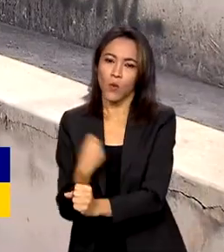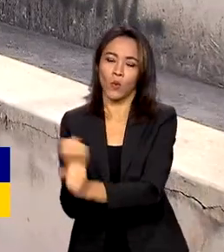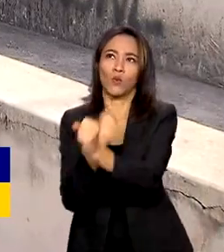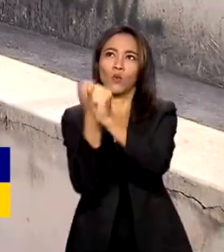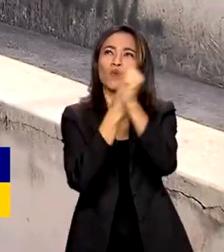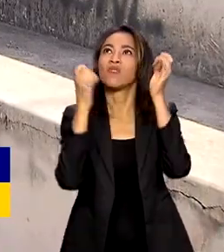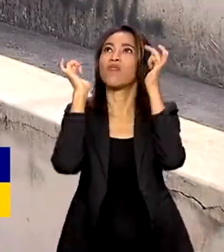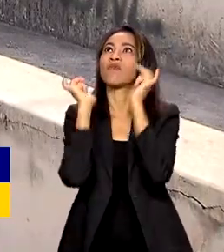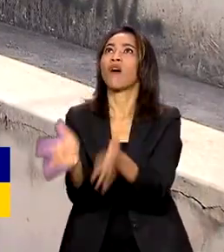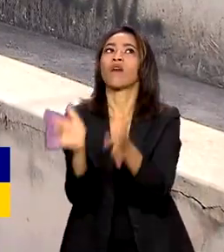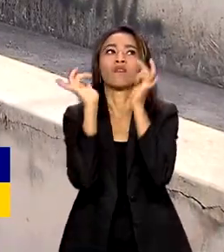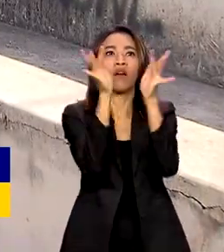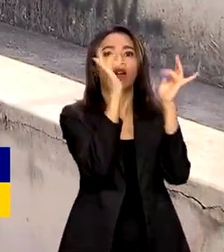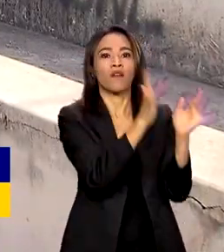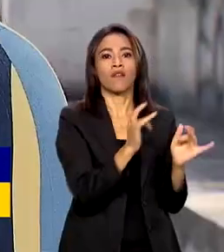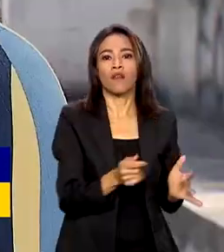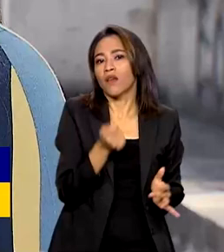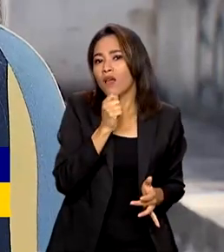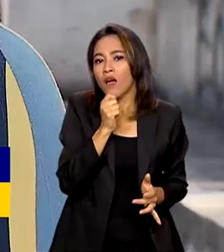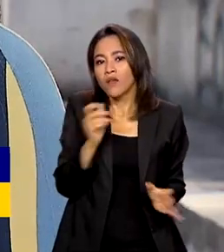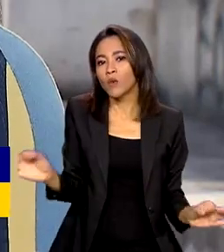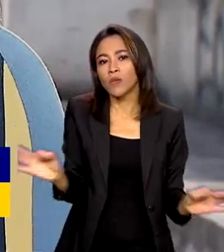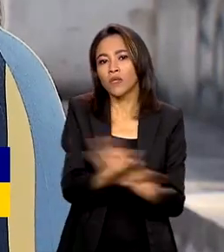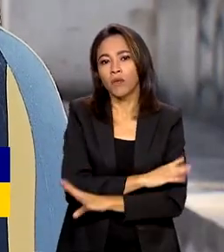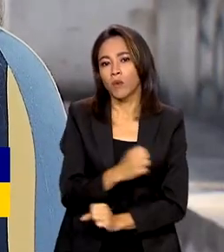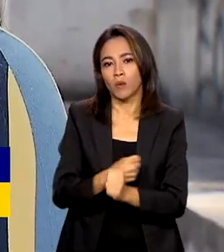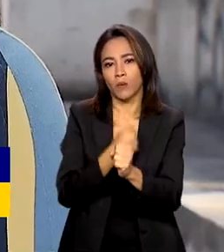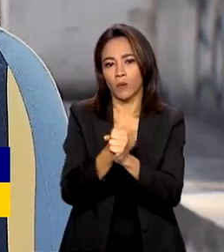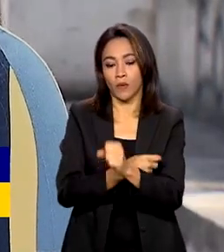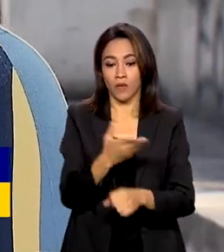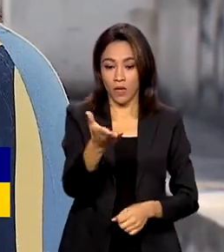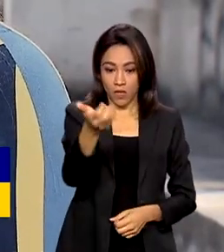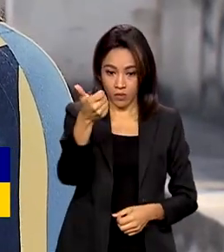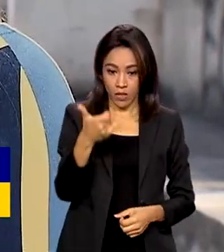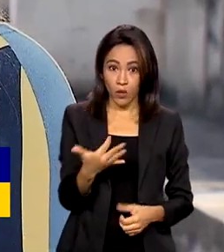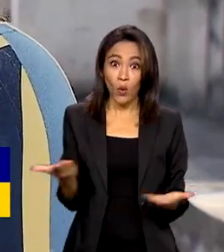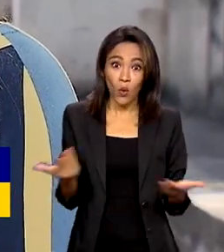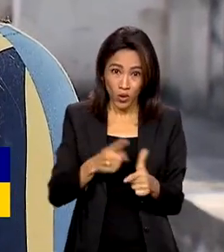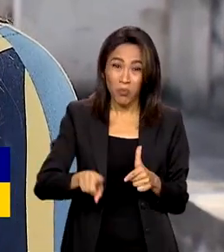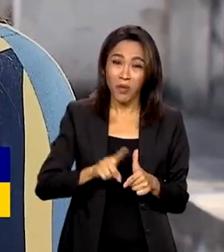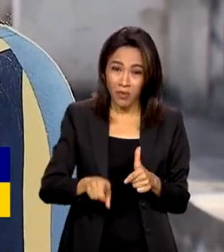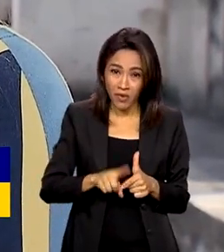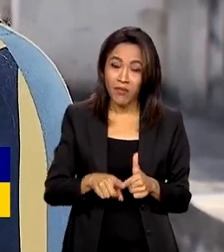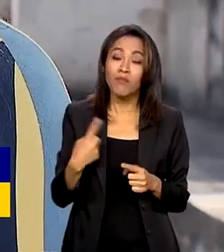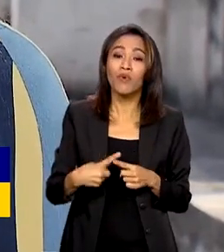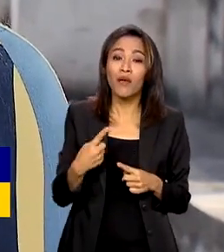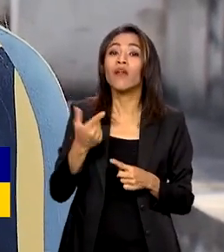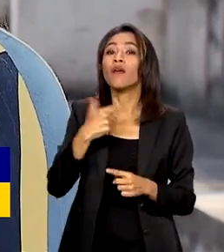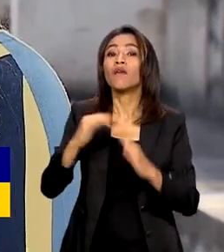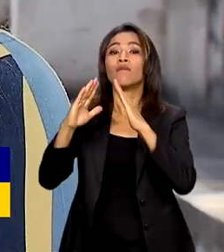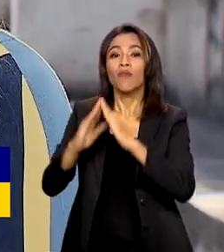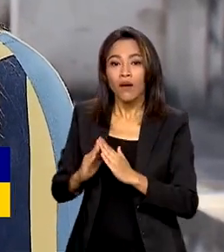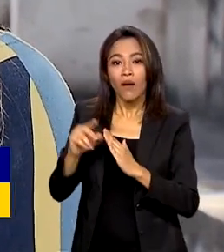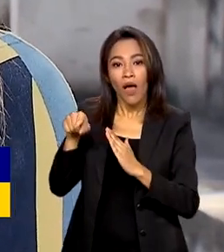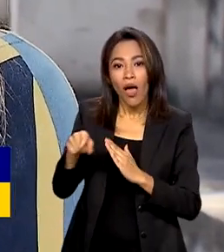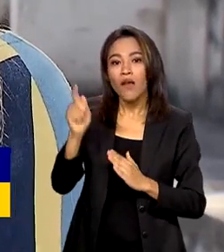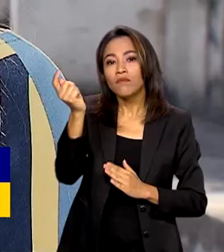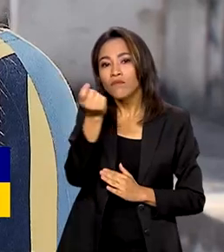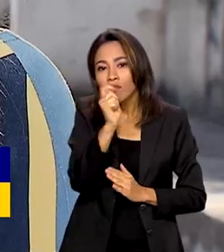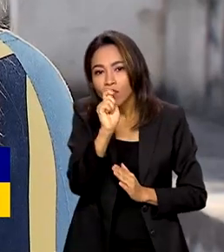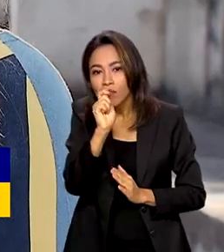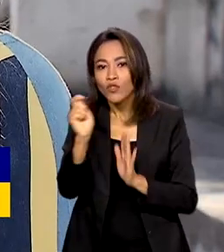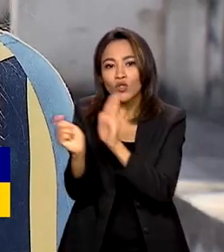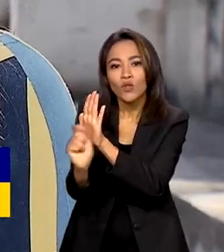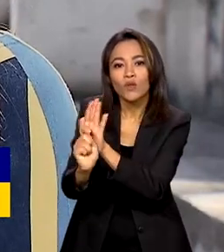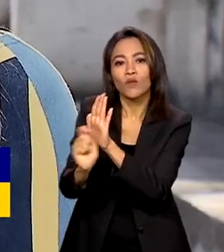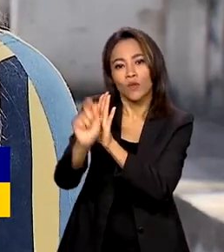paralisadas ou inacabadas. Hoje tem um grande problema porque ela é utilizada por usuários de droga. Isso reflete na segurança